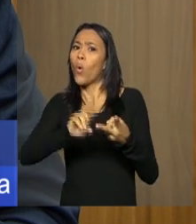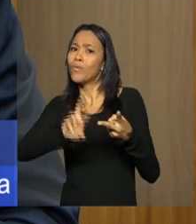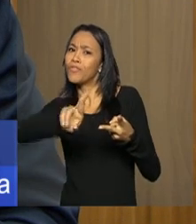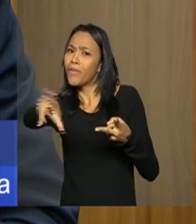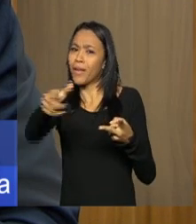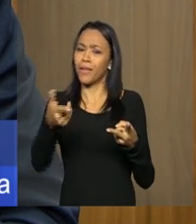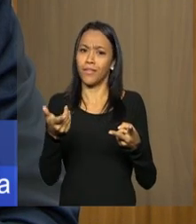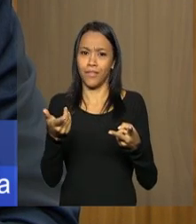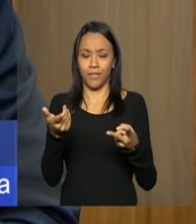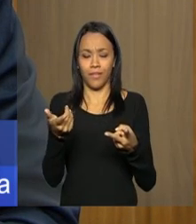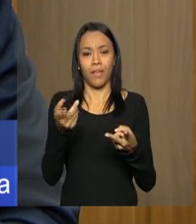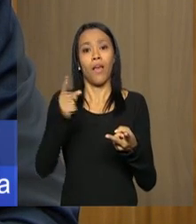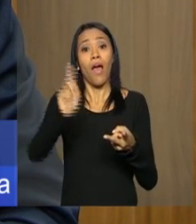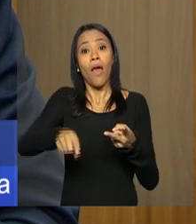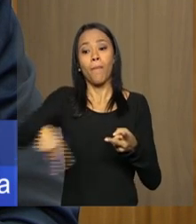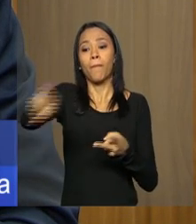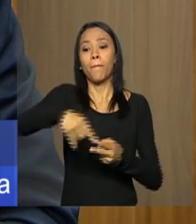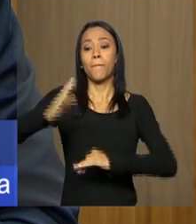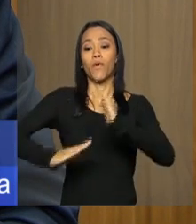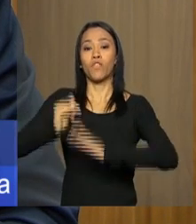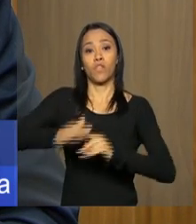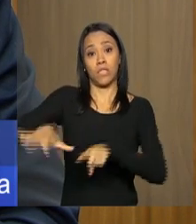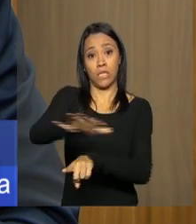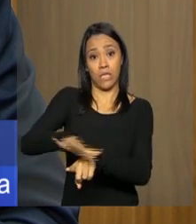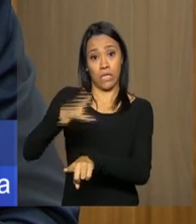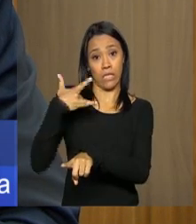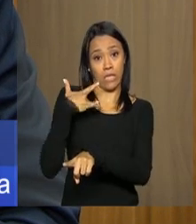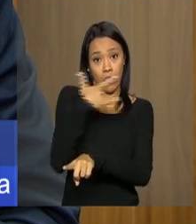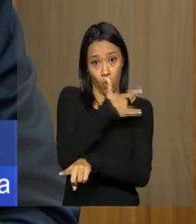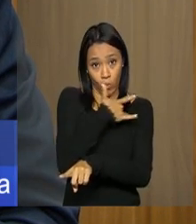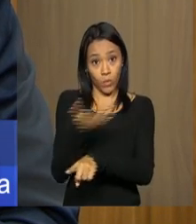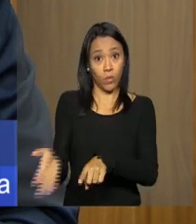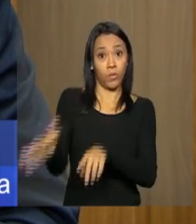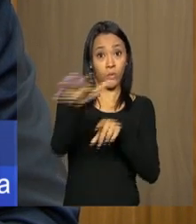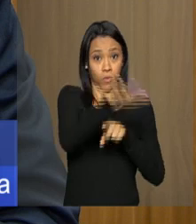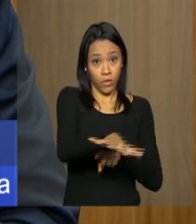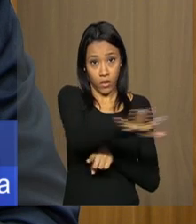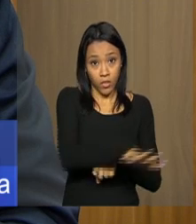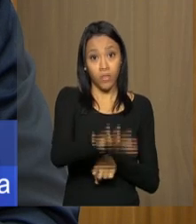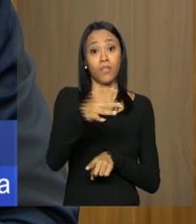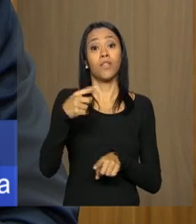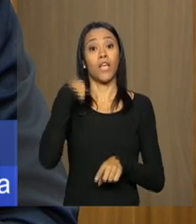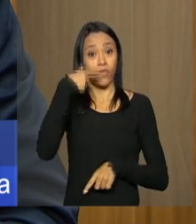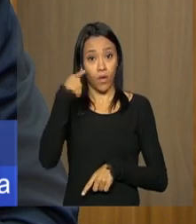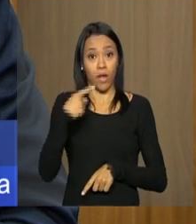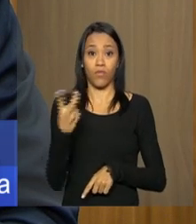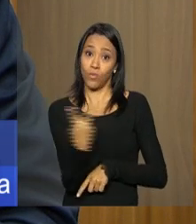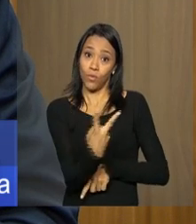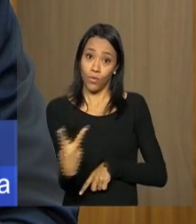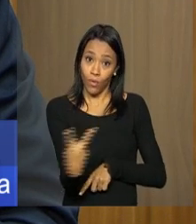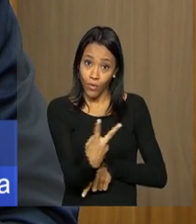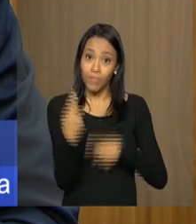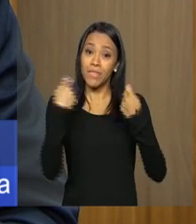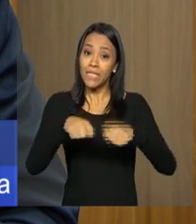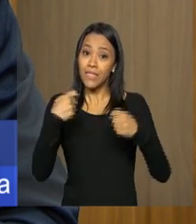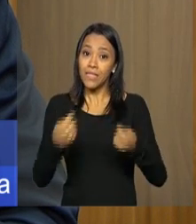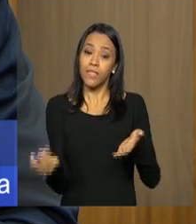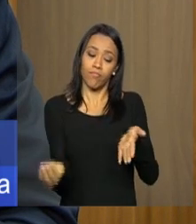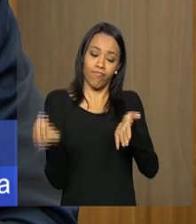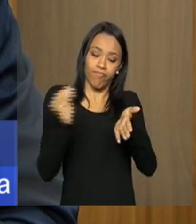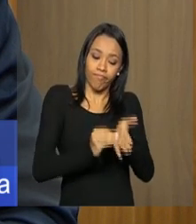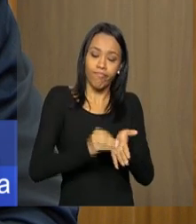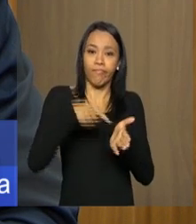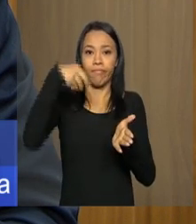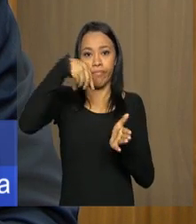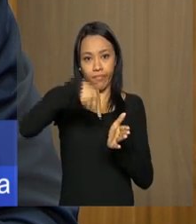está relacionada aos profissionais da área de saúde e os advogados. Esses terão que informar, nessa